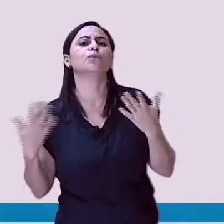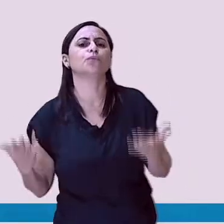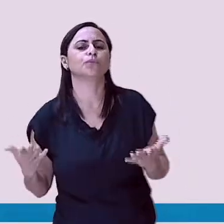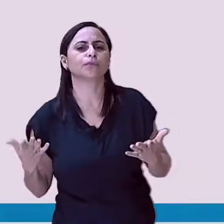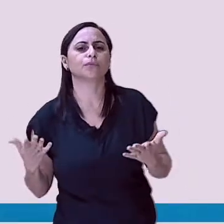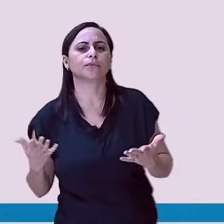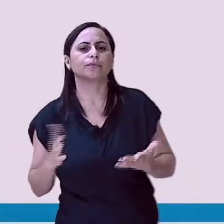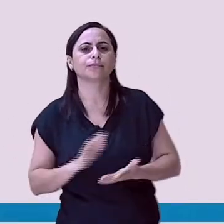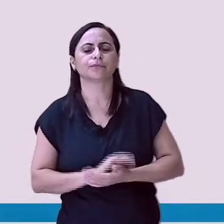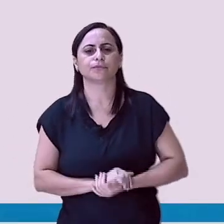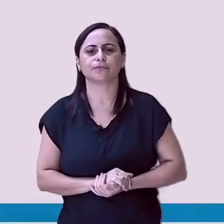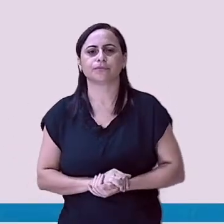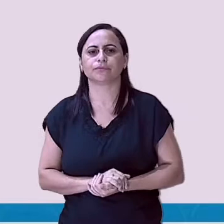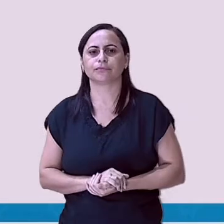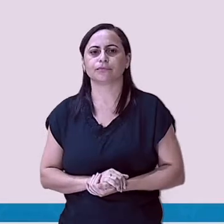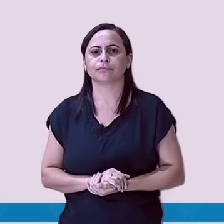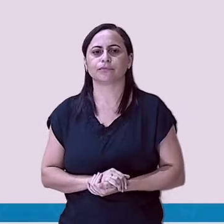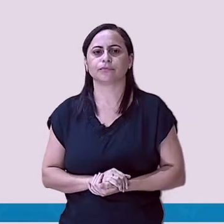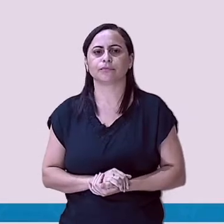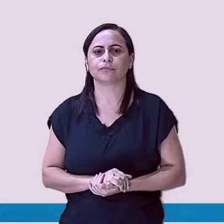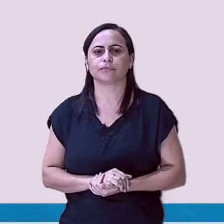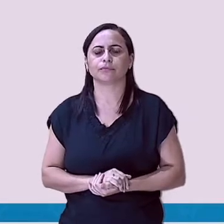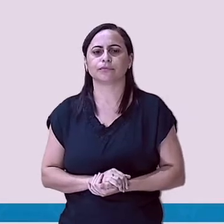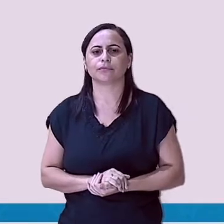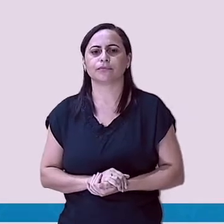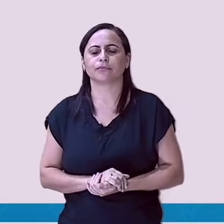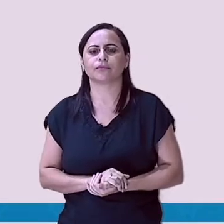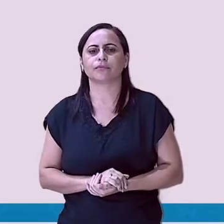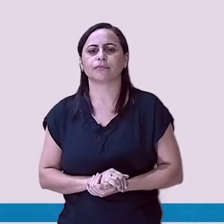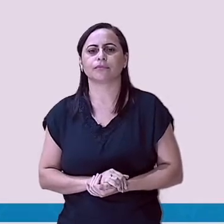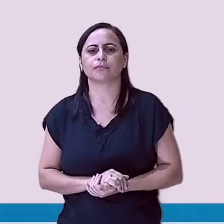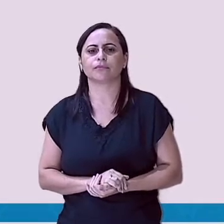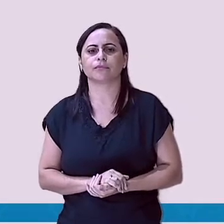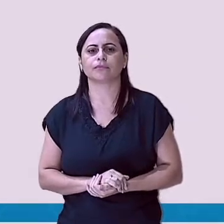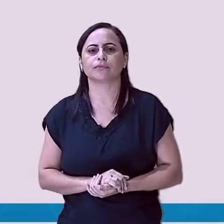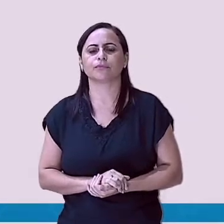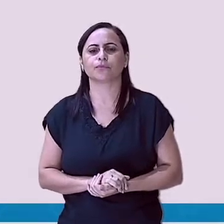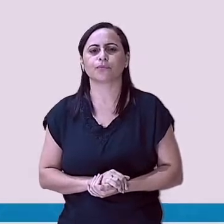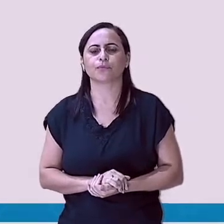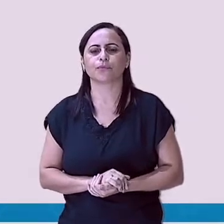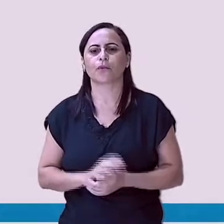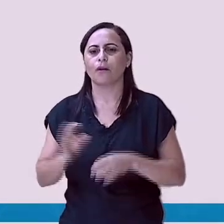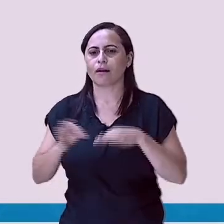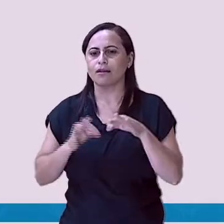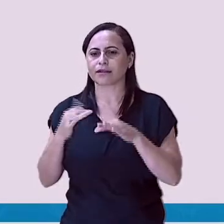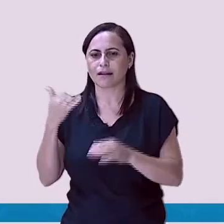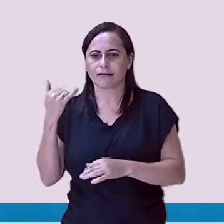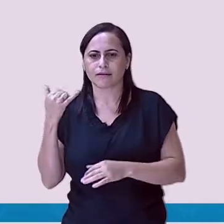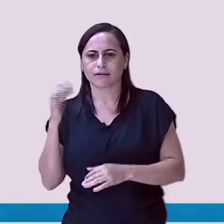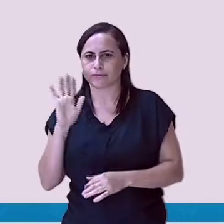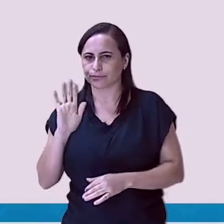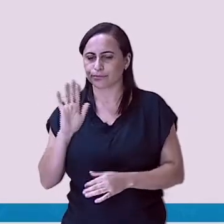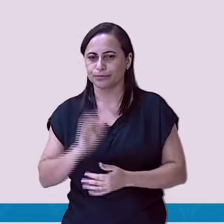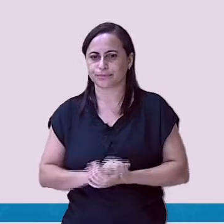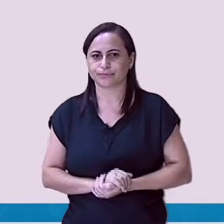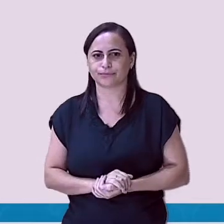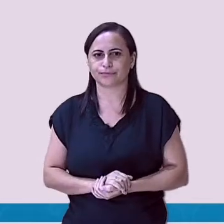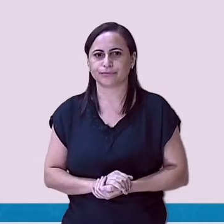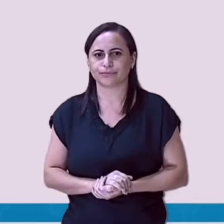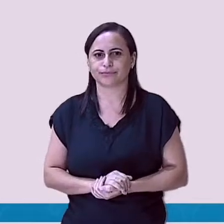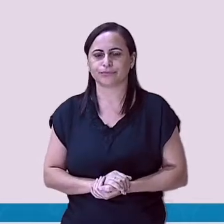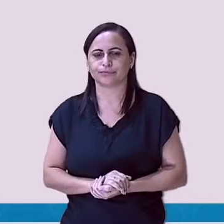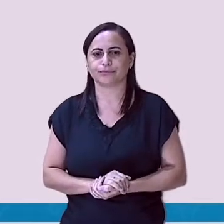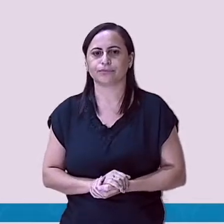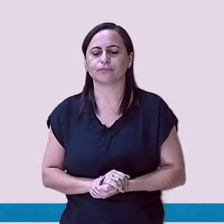Só um minutinho, crianças. Vou colocar aqui a caneta. Isso. Vou